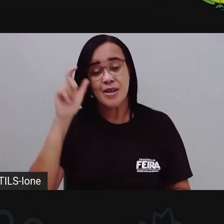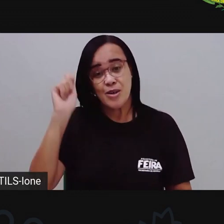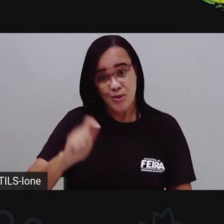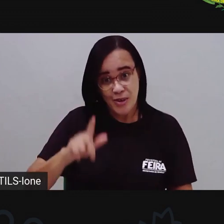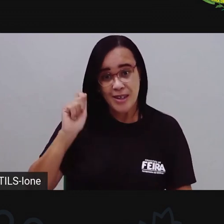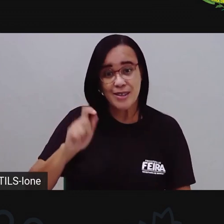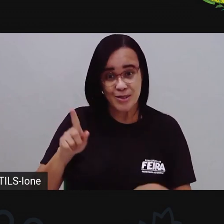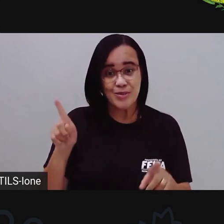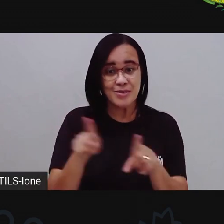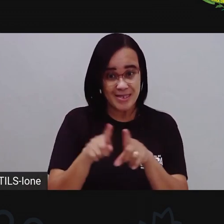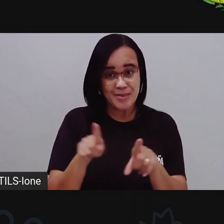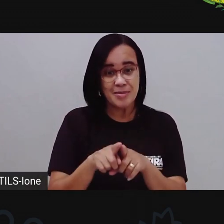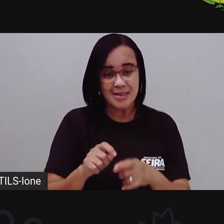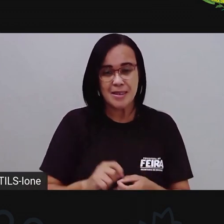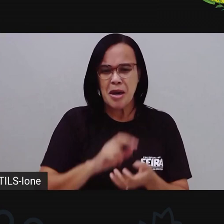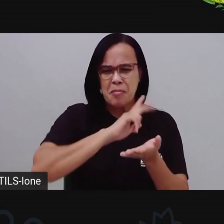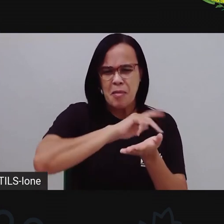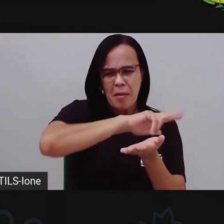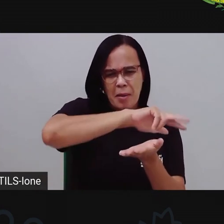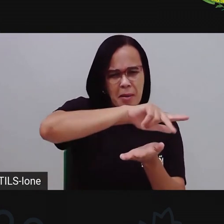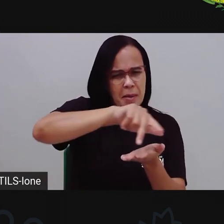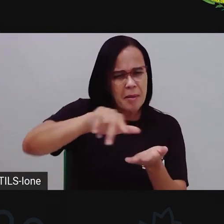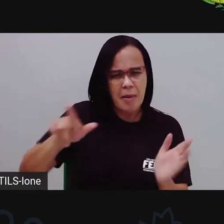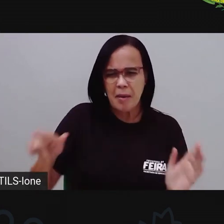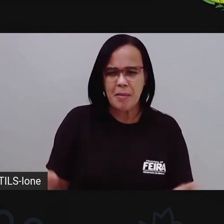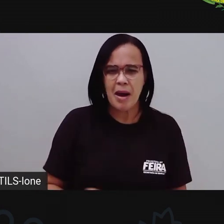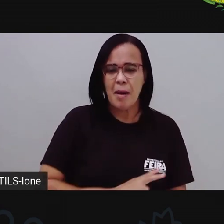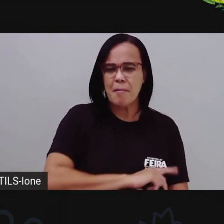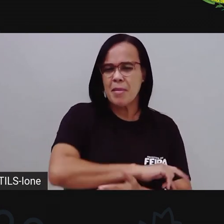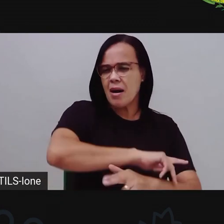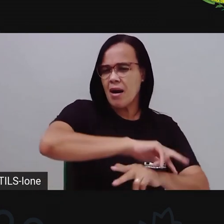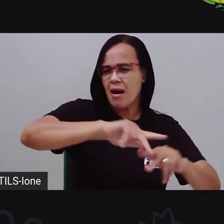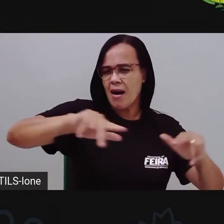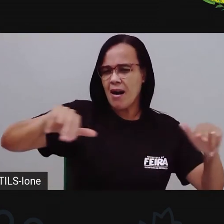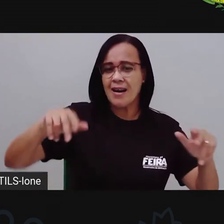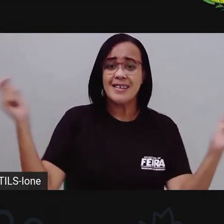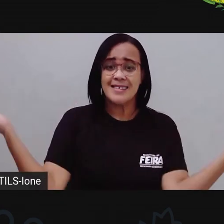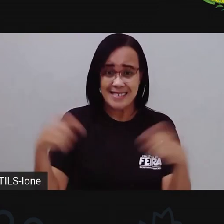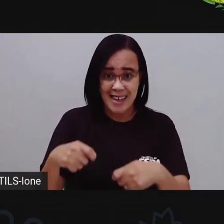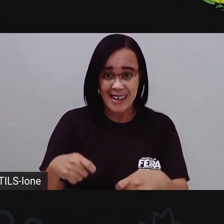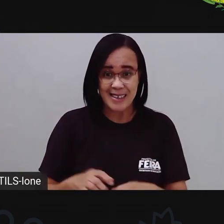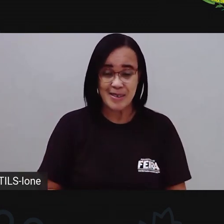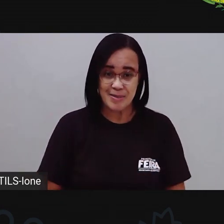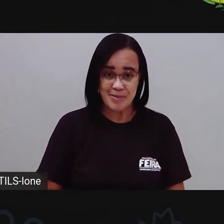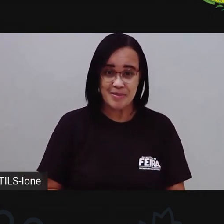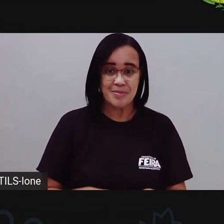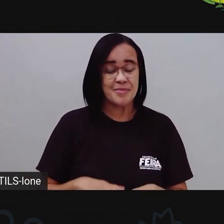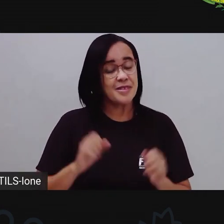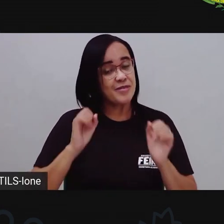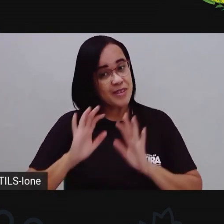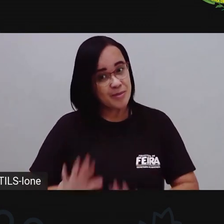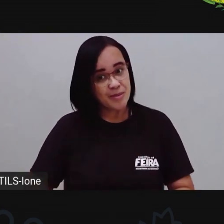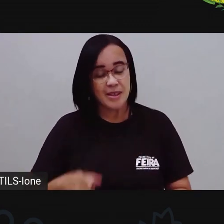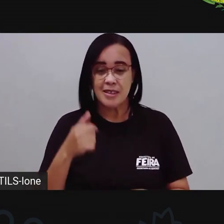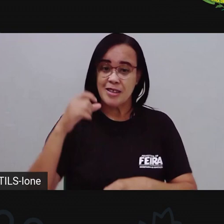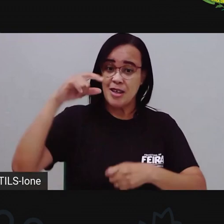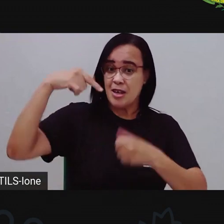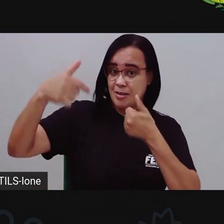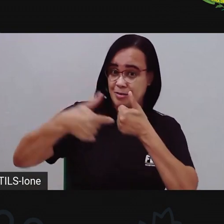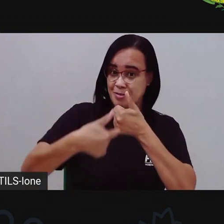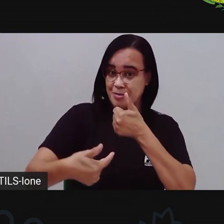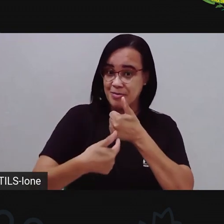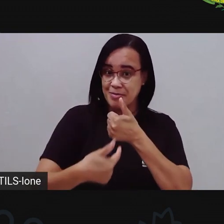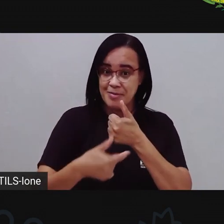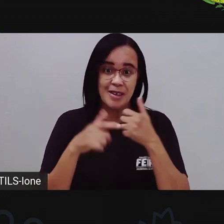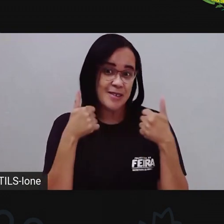você pode aí fazer várias aventuras com as cores, tá bom? Então, gente vai ficando por aqui. Eu espero que vocês tenham curtido e façam aí